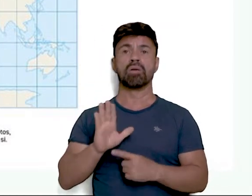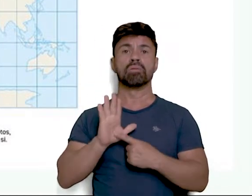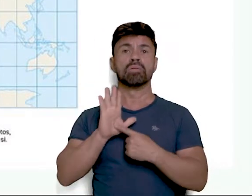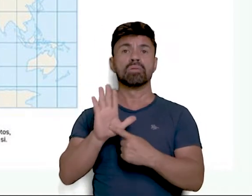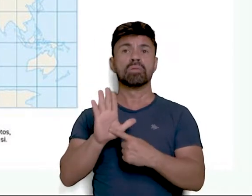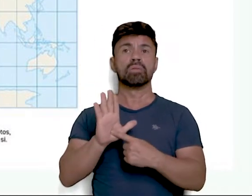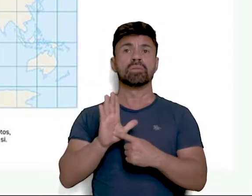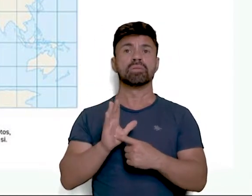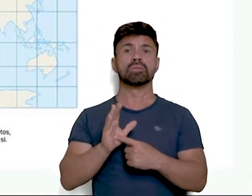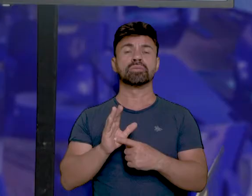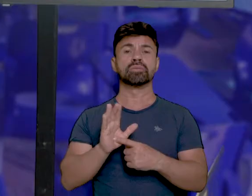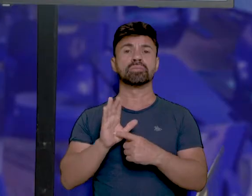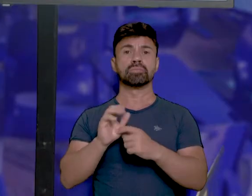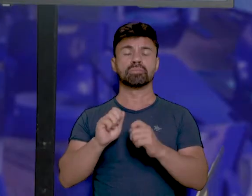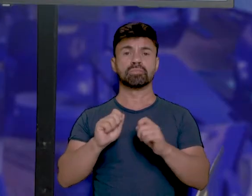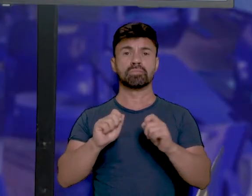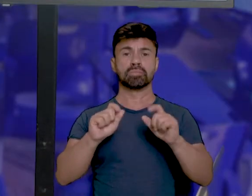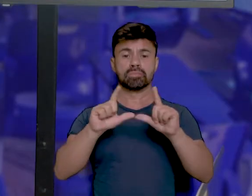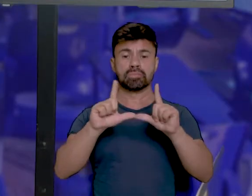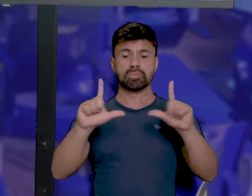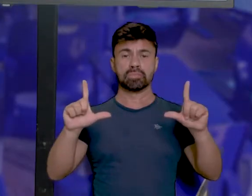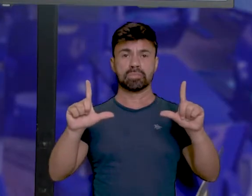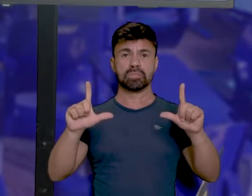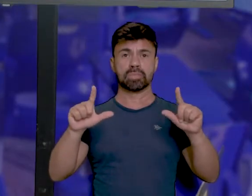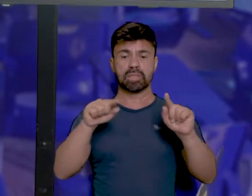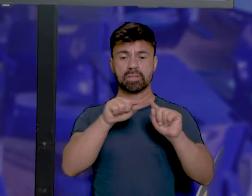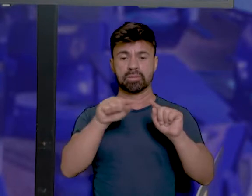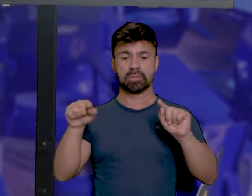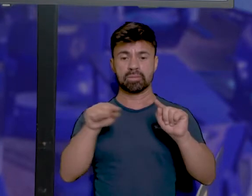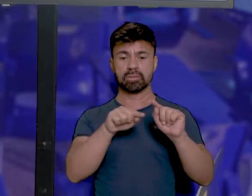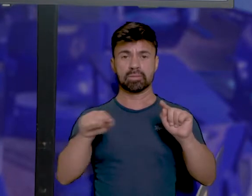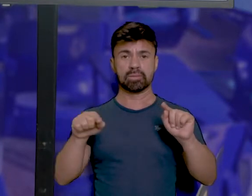mostrado em uma imagem reta em linhas paralelas.